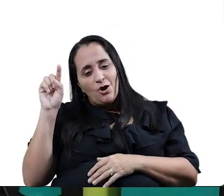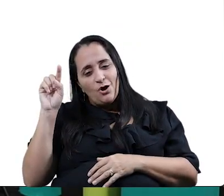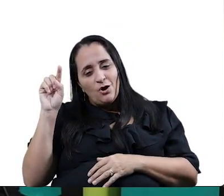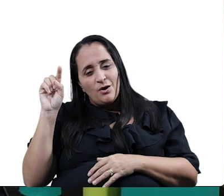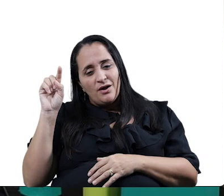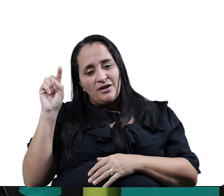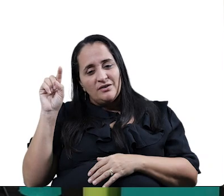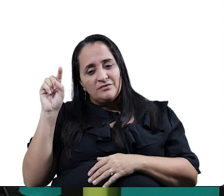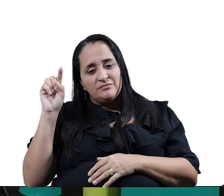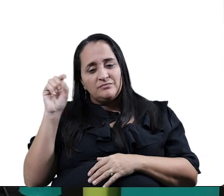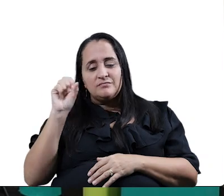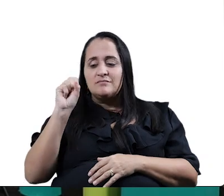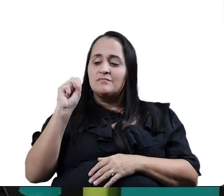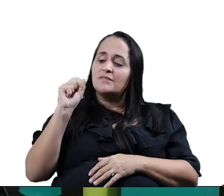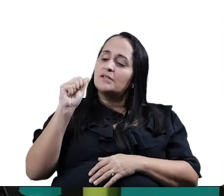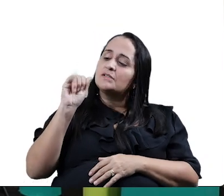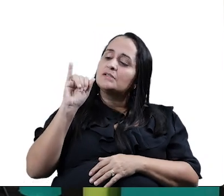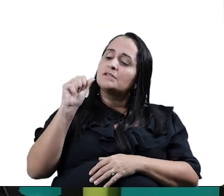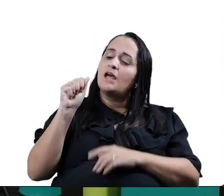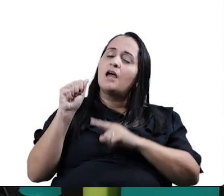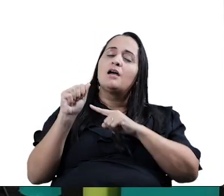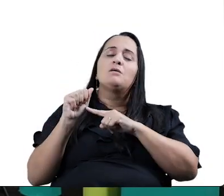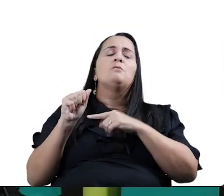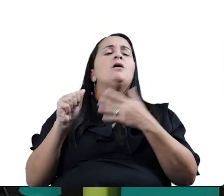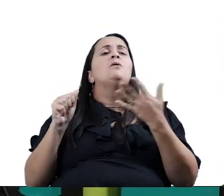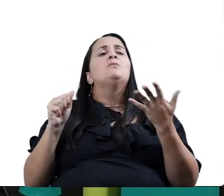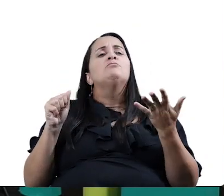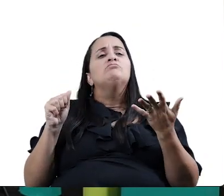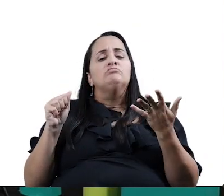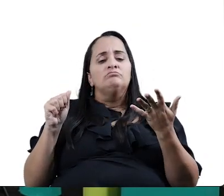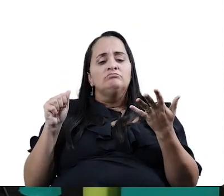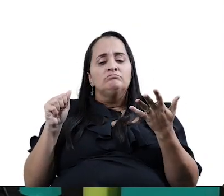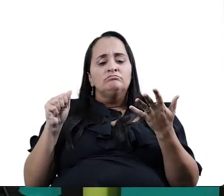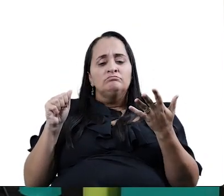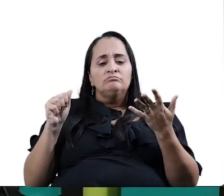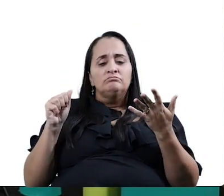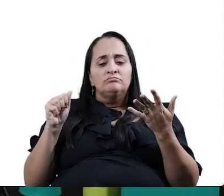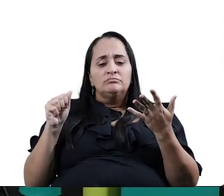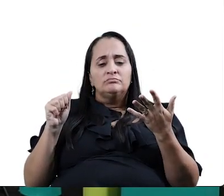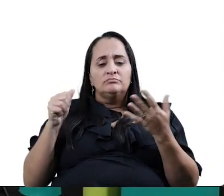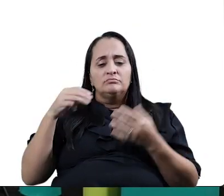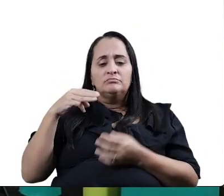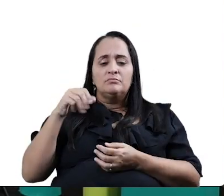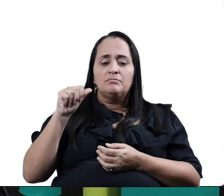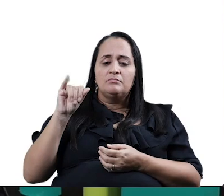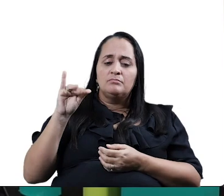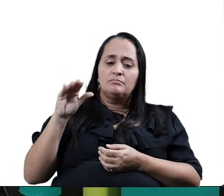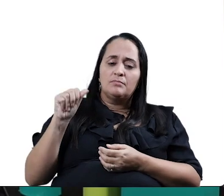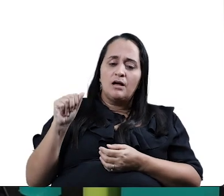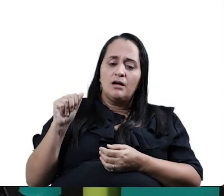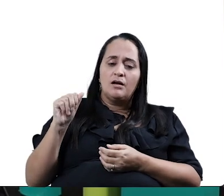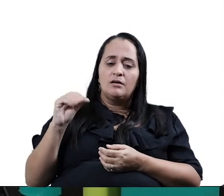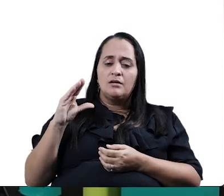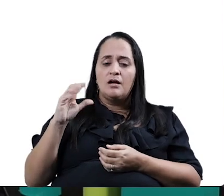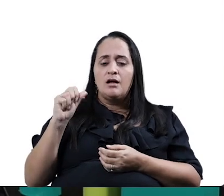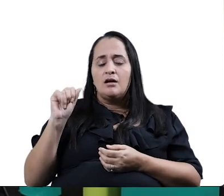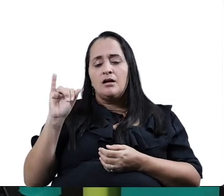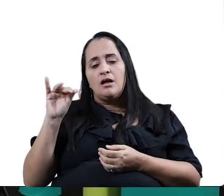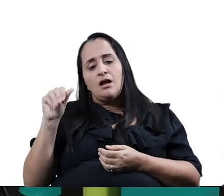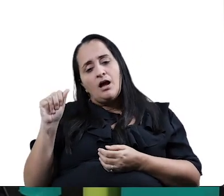Se a galinha veste saia, o que combina com saia? Saia, maia, caia,